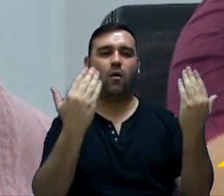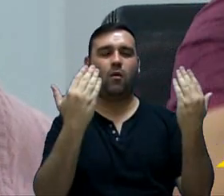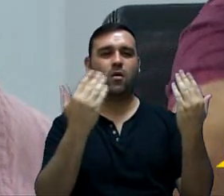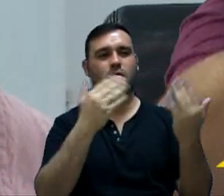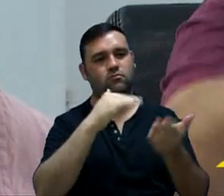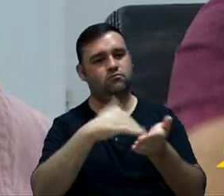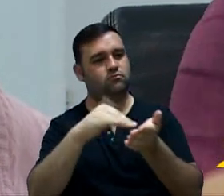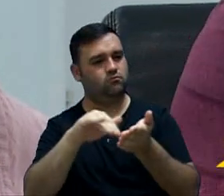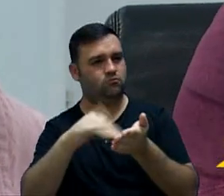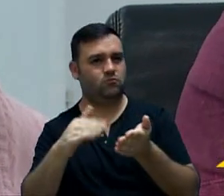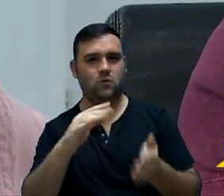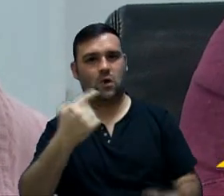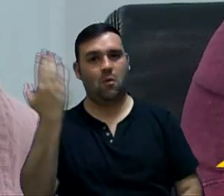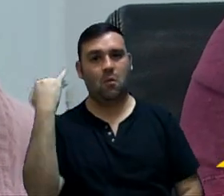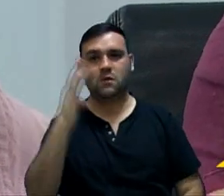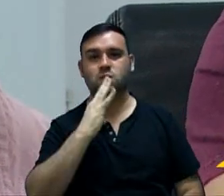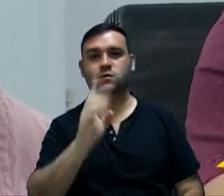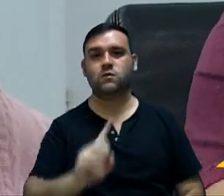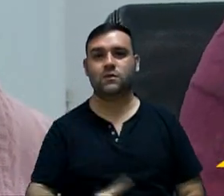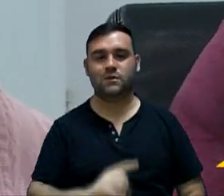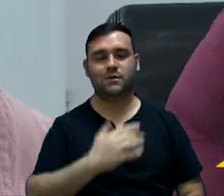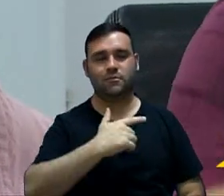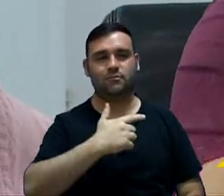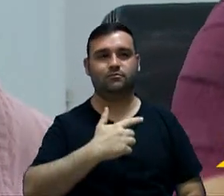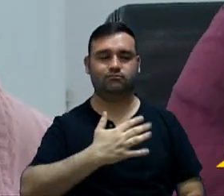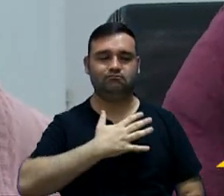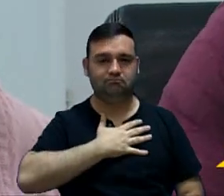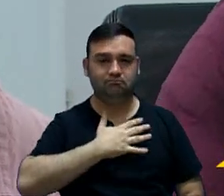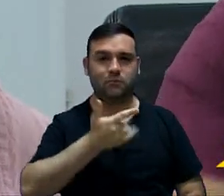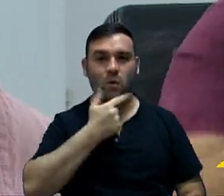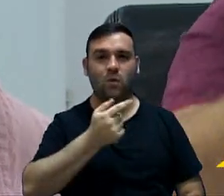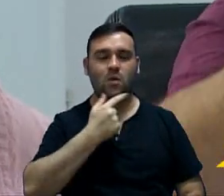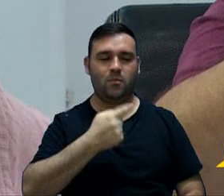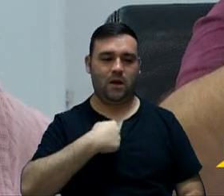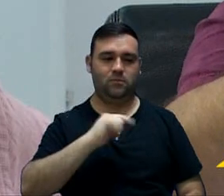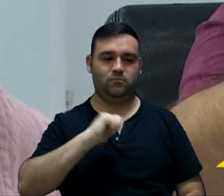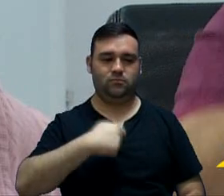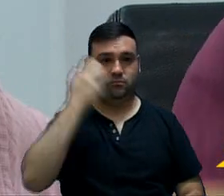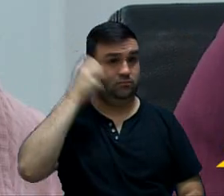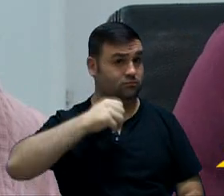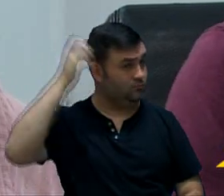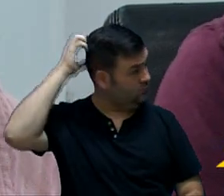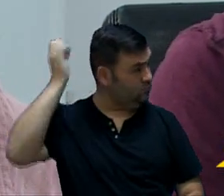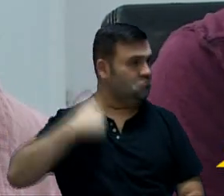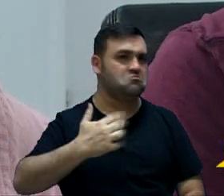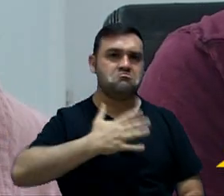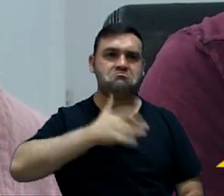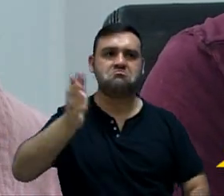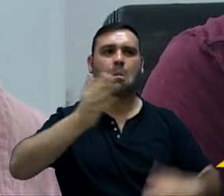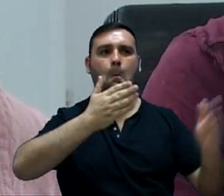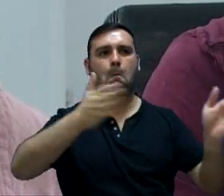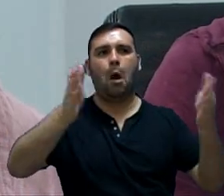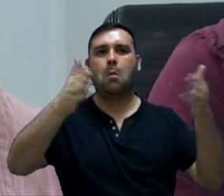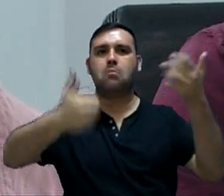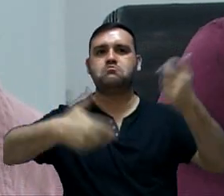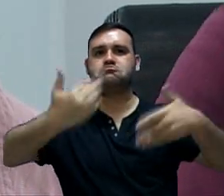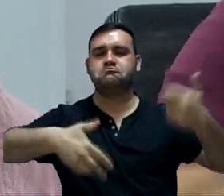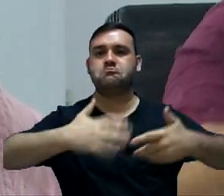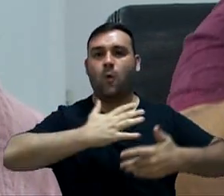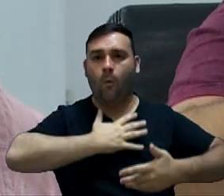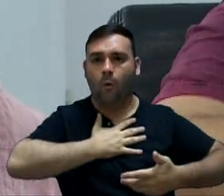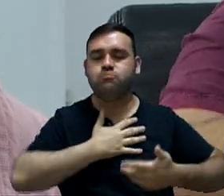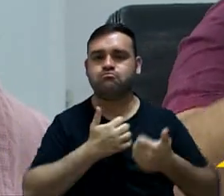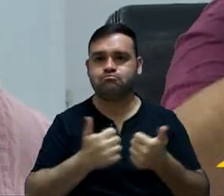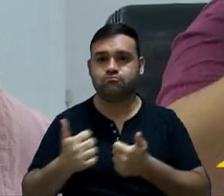secretário não conhecia, prazer, sou o vereador Péricles. Gostei da apresentação de vossa senhoria.